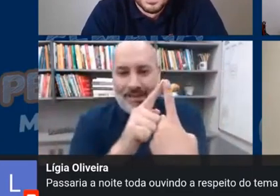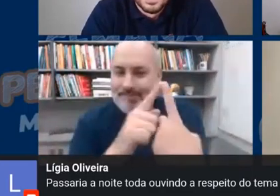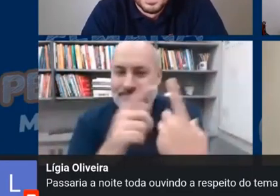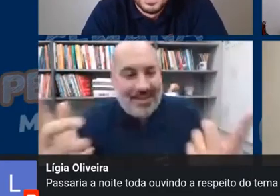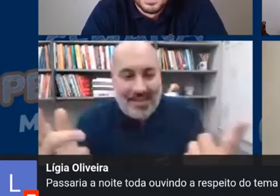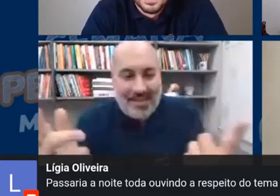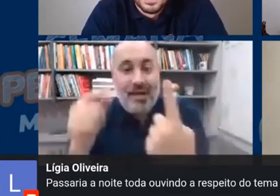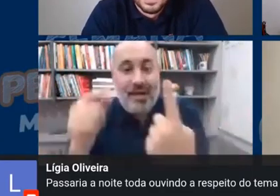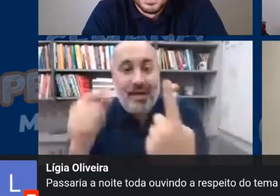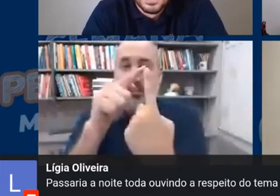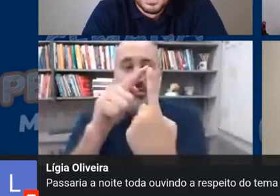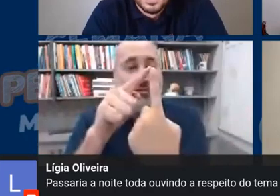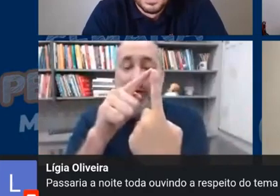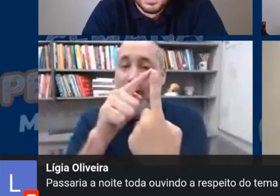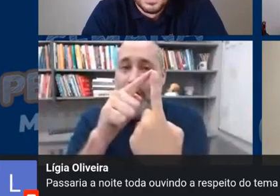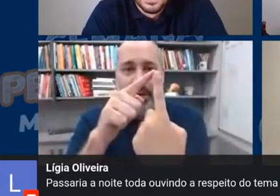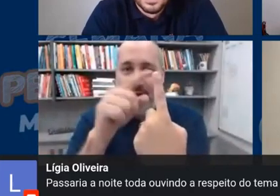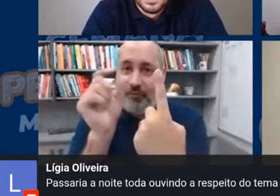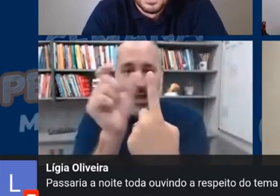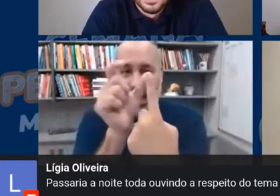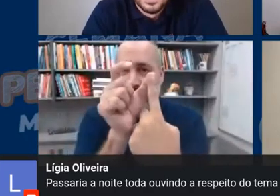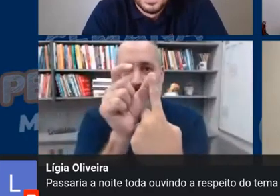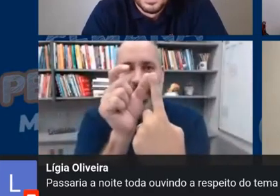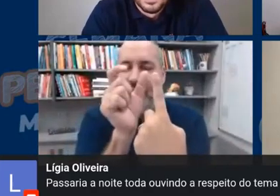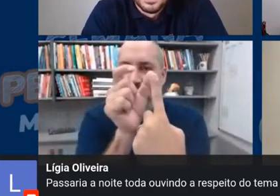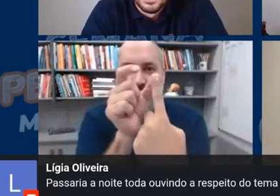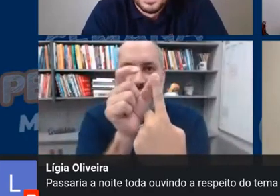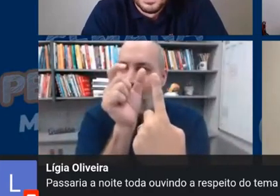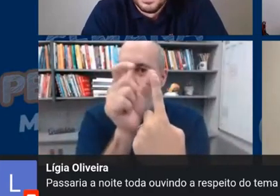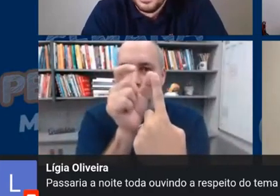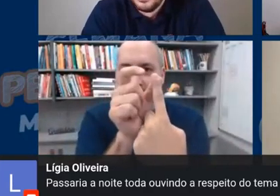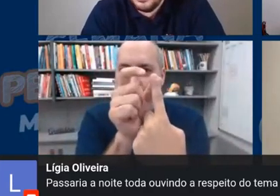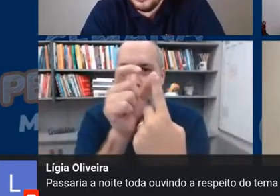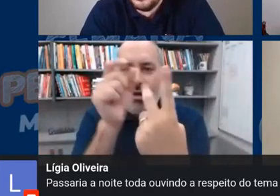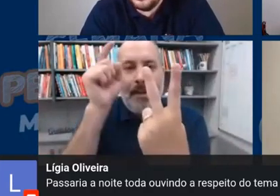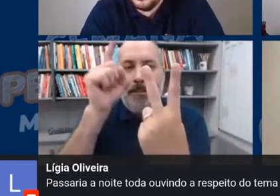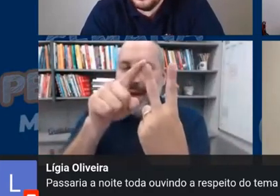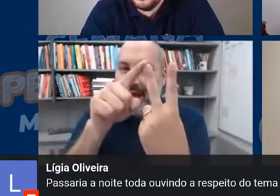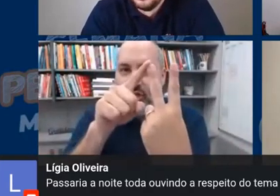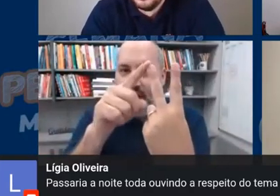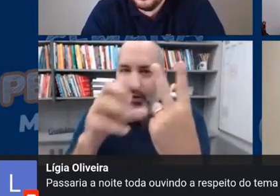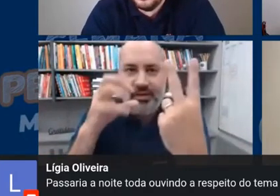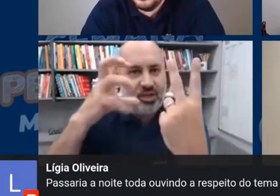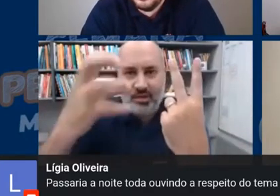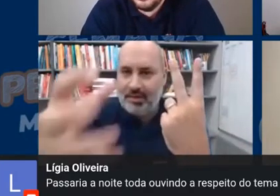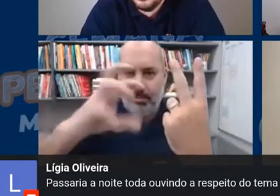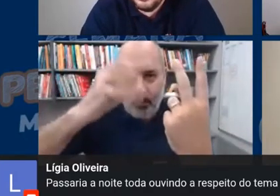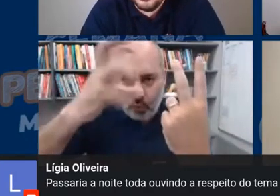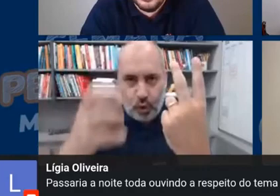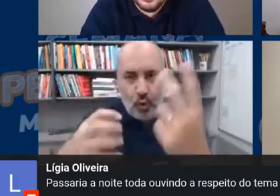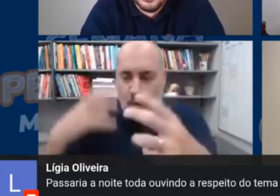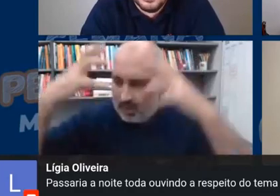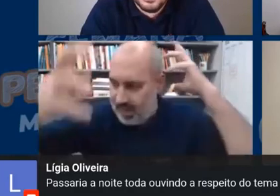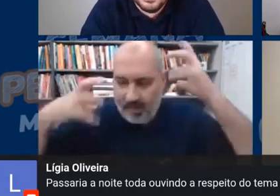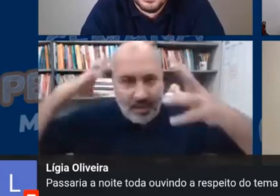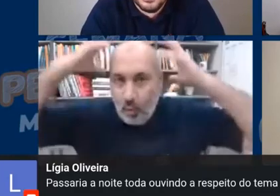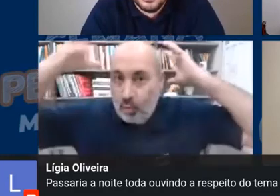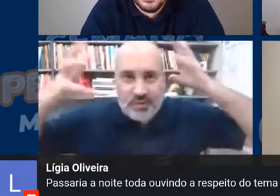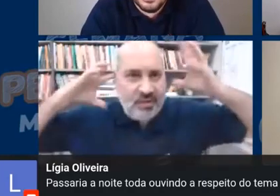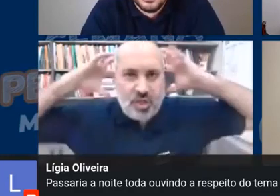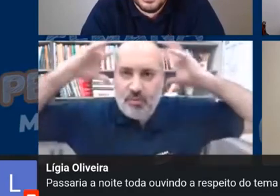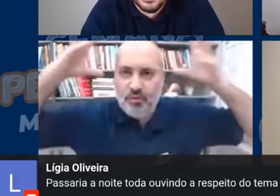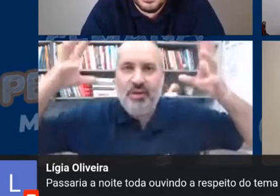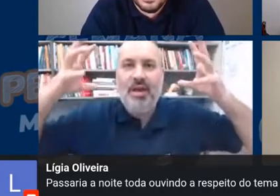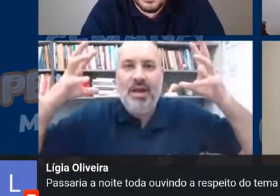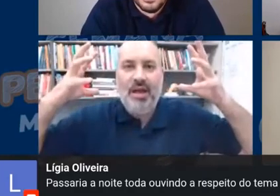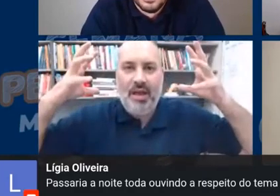tem foco focado a instrução no momento prática ou seja motor outros